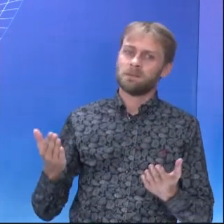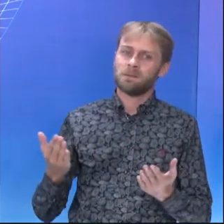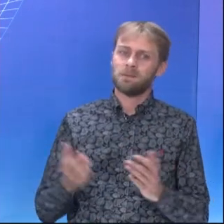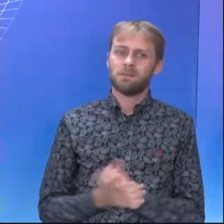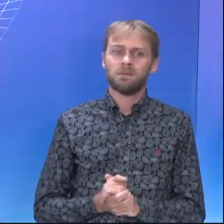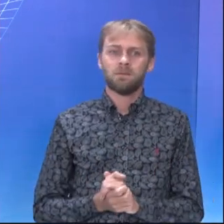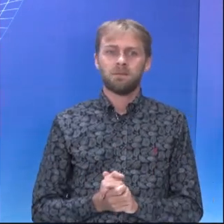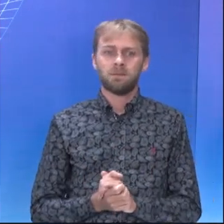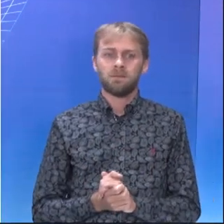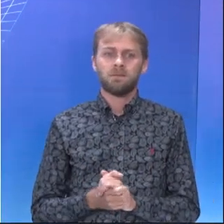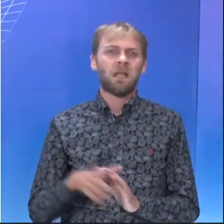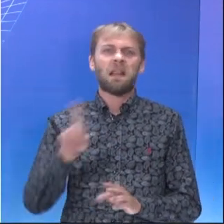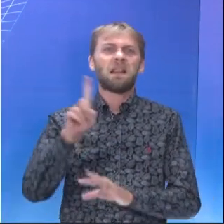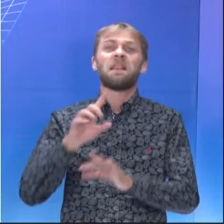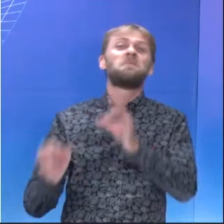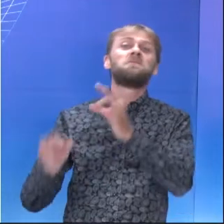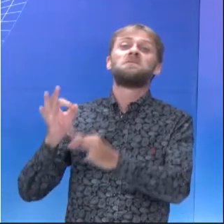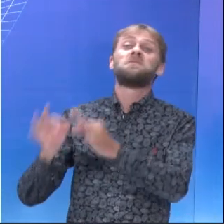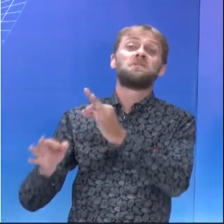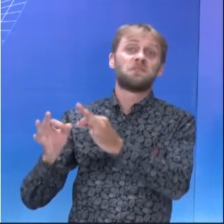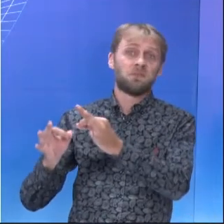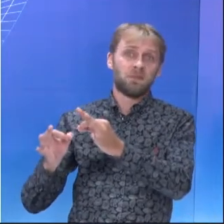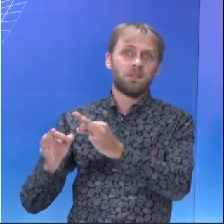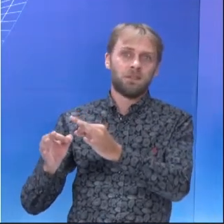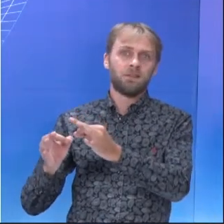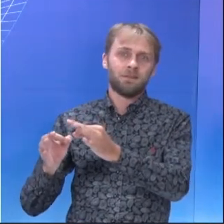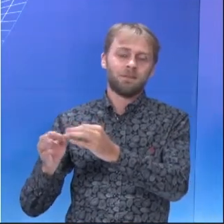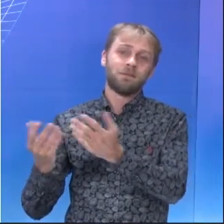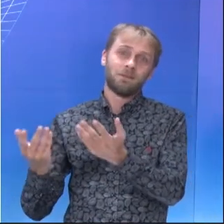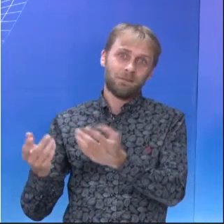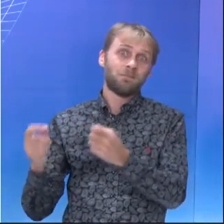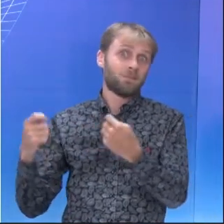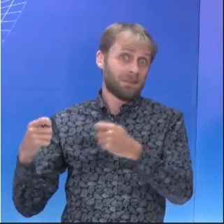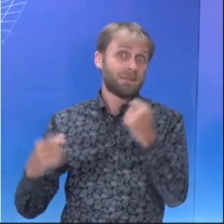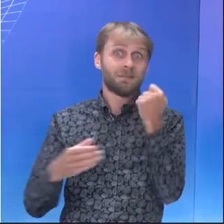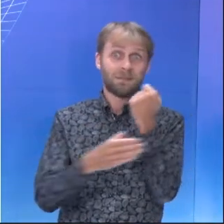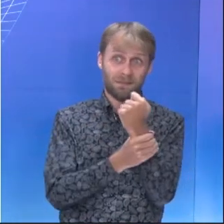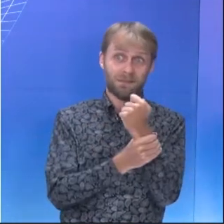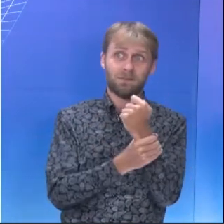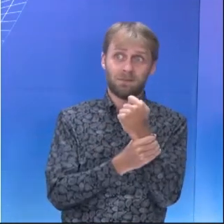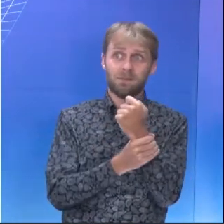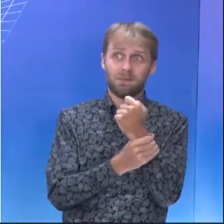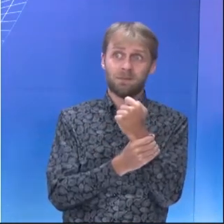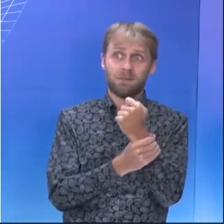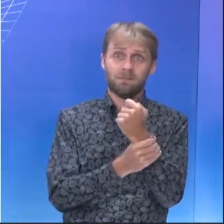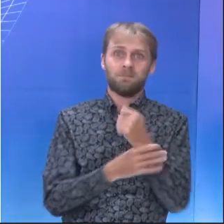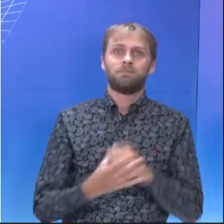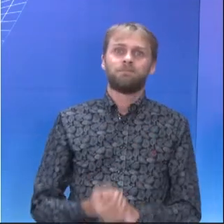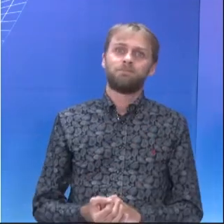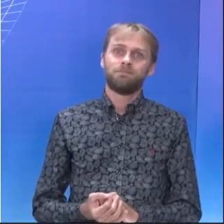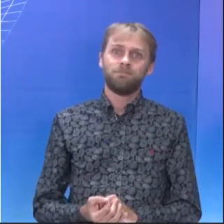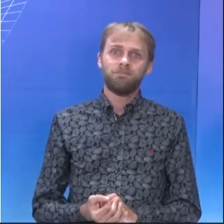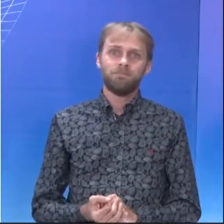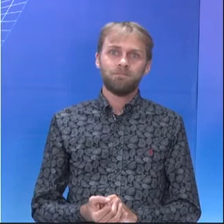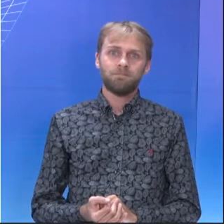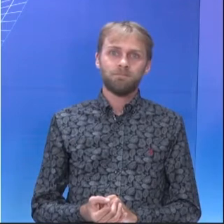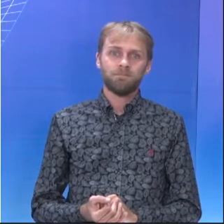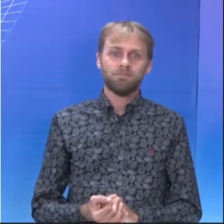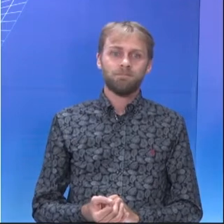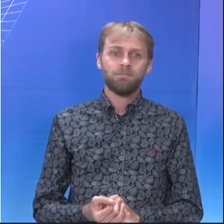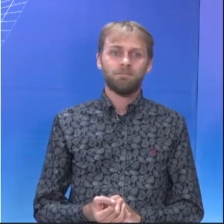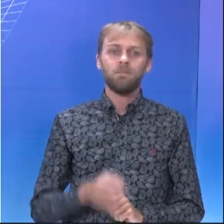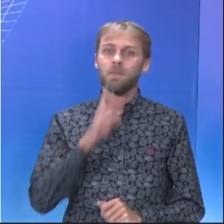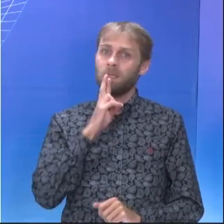Ela lá fala que ela não julga. Ela só procura que seja feito com segurança, né? Que você tenha armas, mas com segurança.